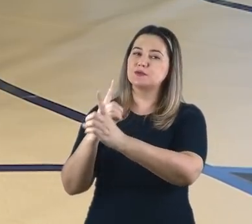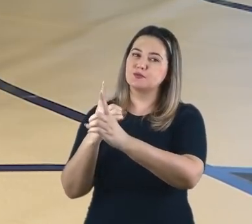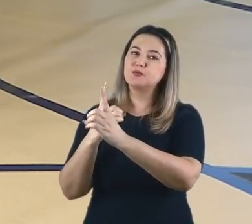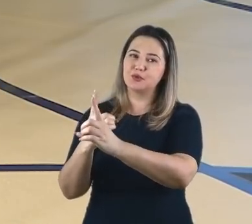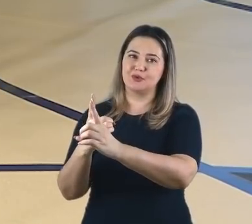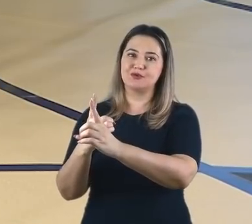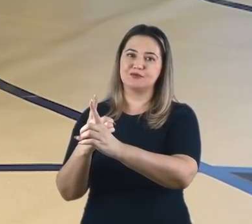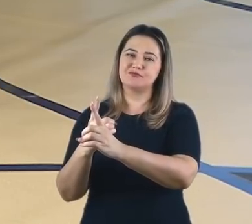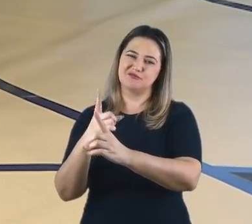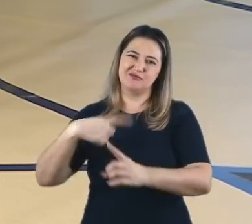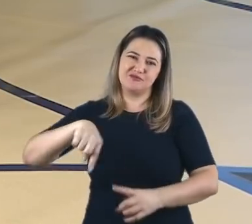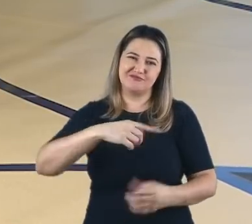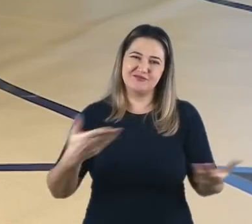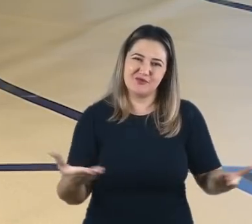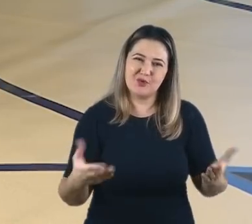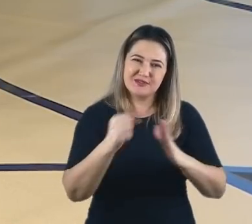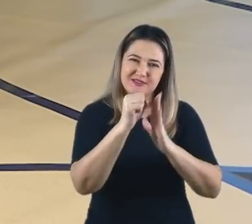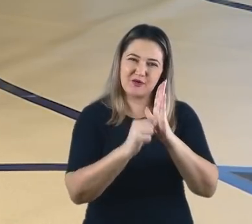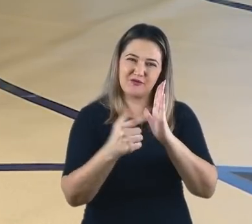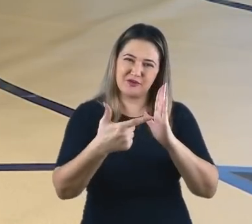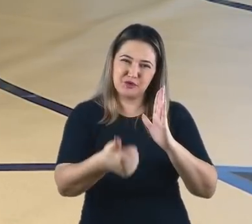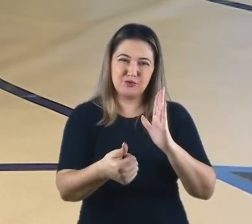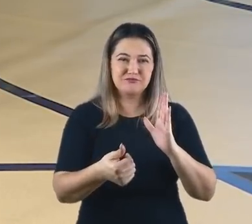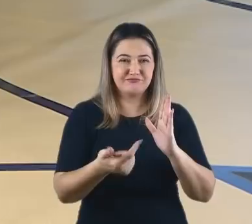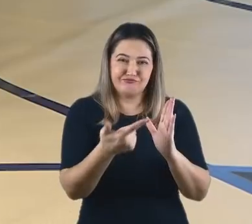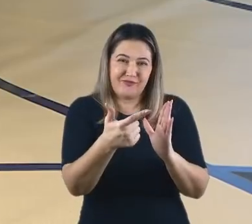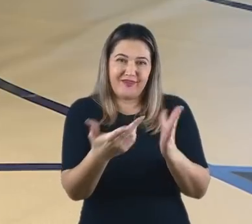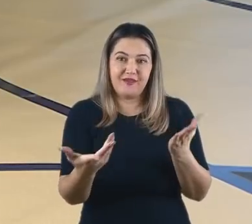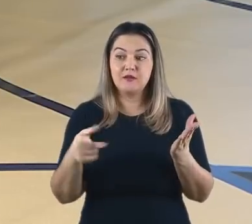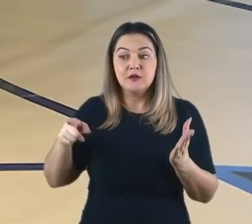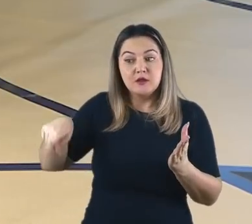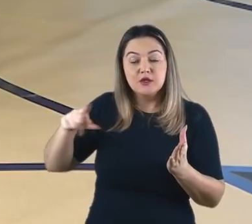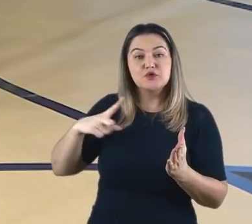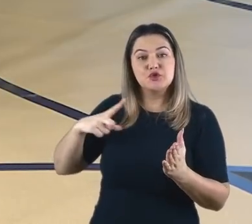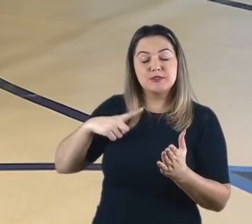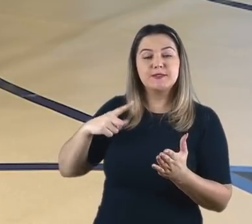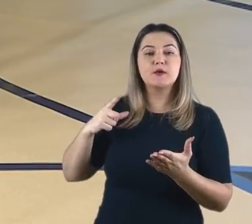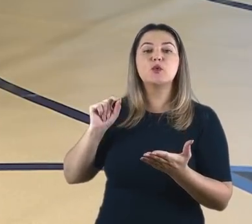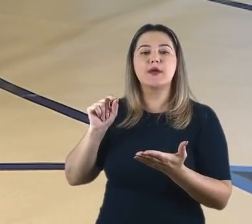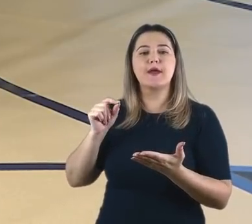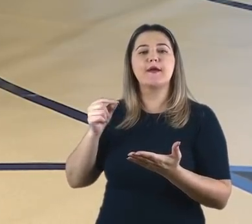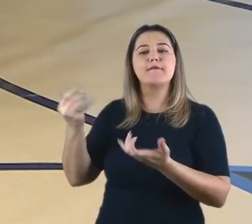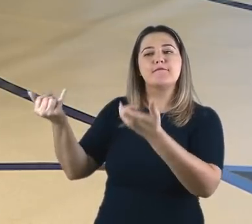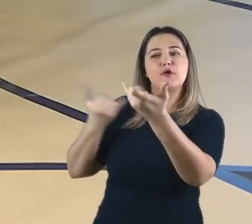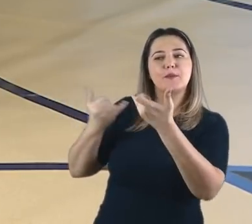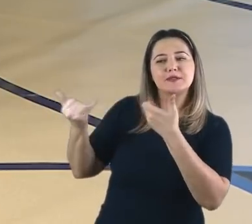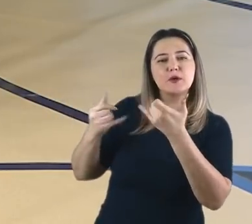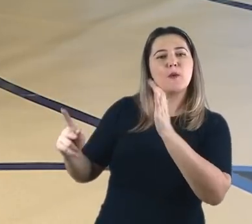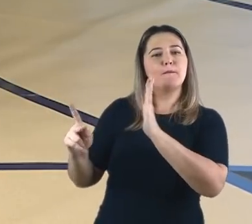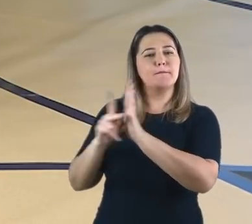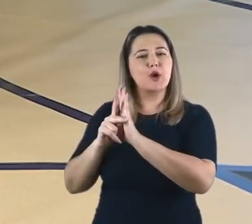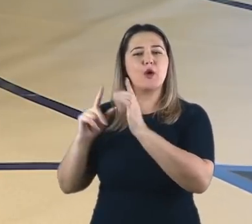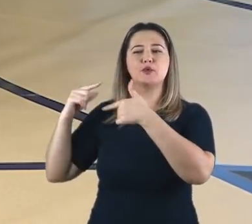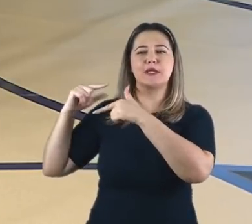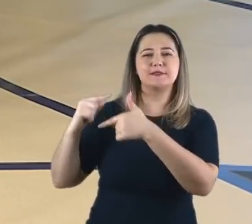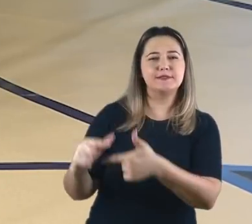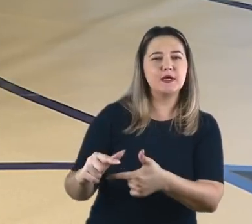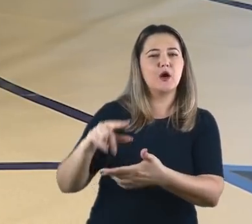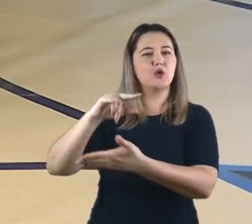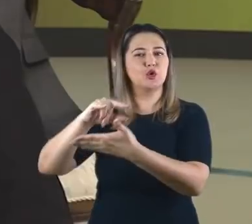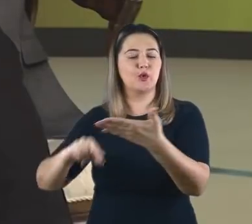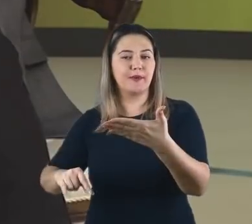que vivemos no século XXI e, certamente, ele tinha acesso a tradições e documentos que hoje encontram-se totalmente perdidos.